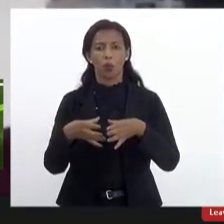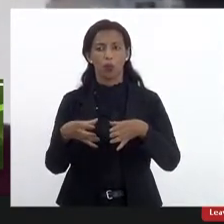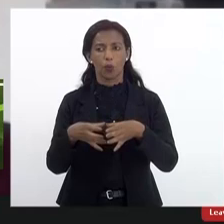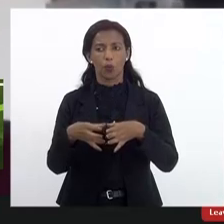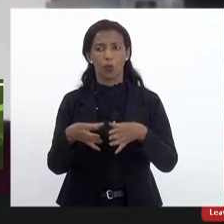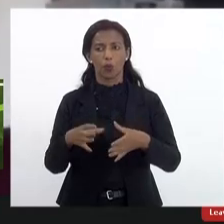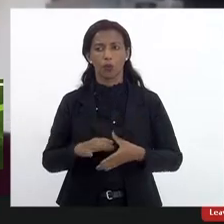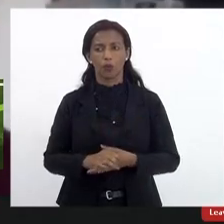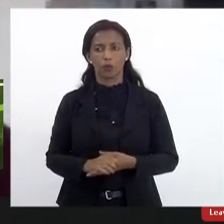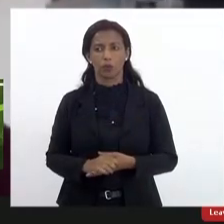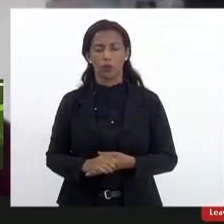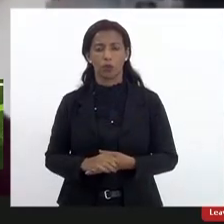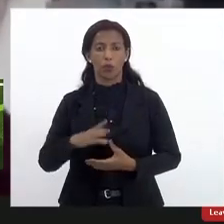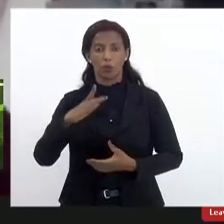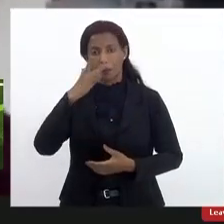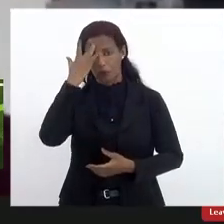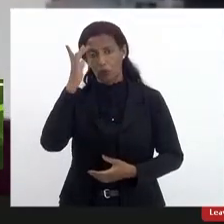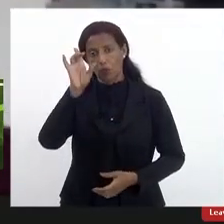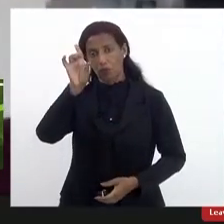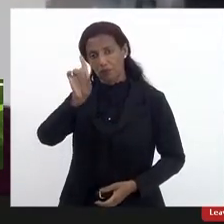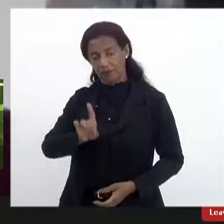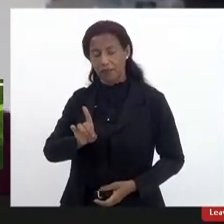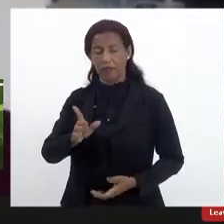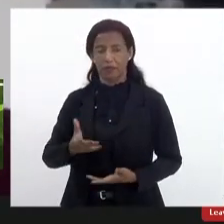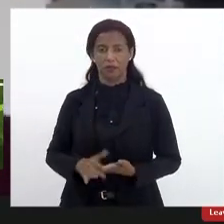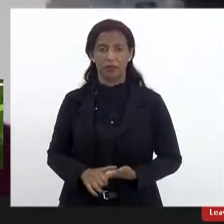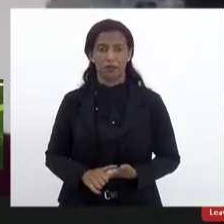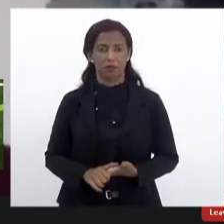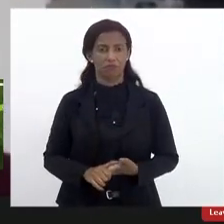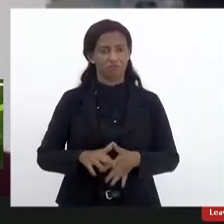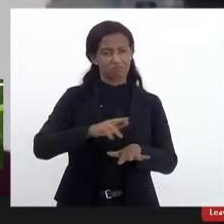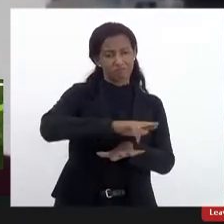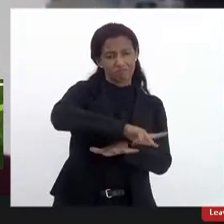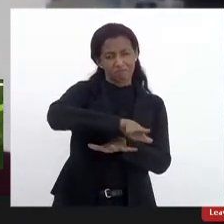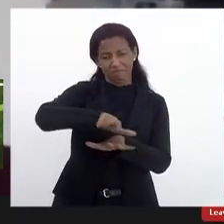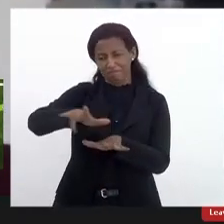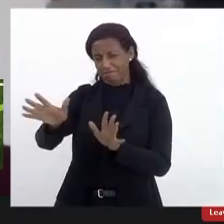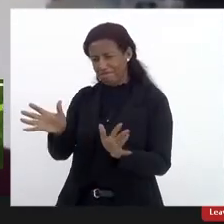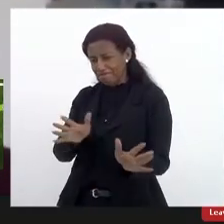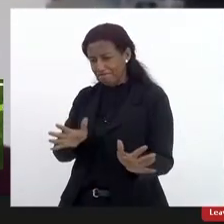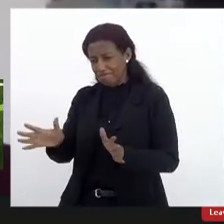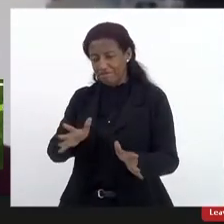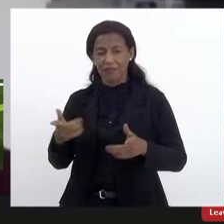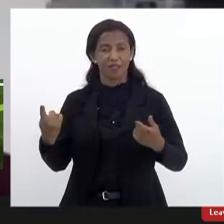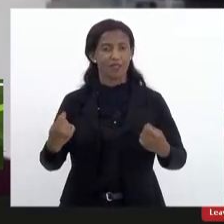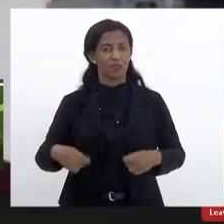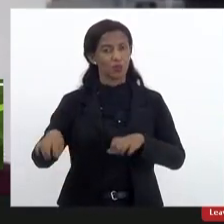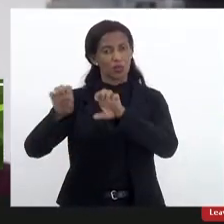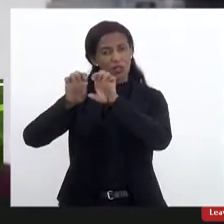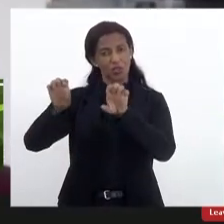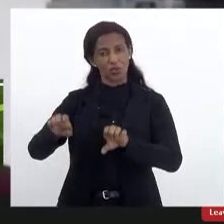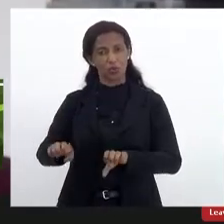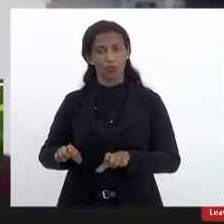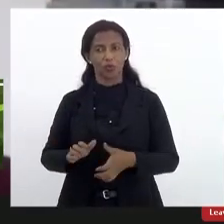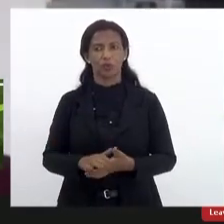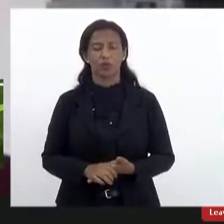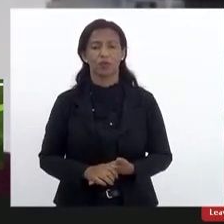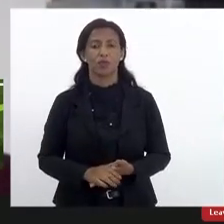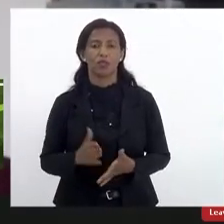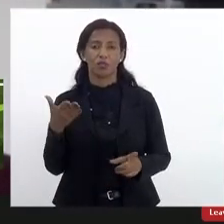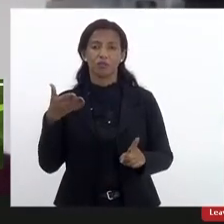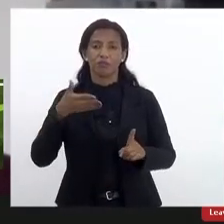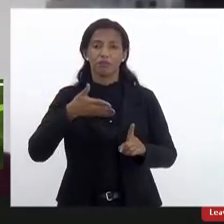com deficiências as várias mediações necessárias e toda a infraestrutura necessária e